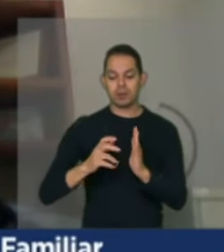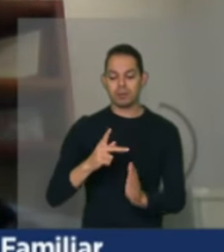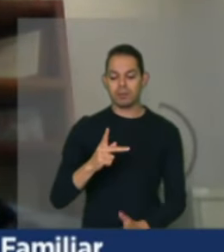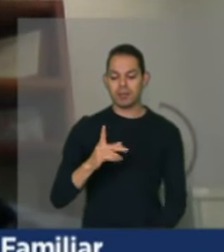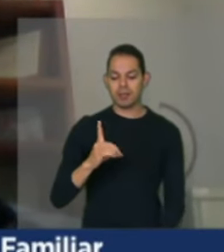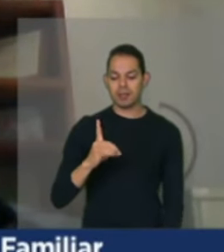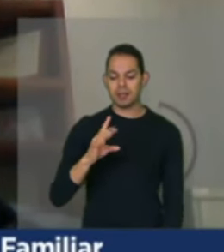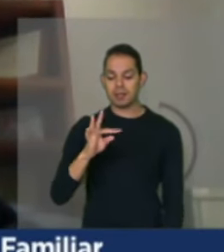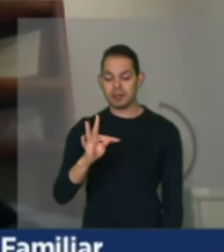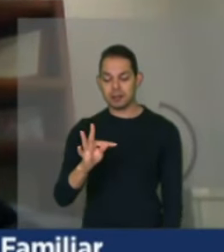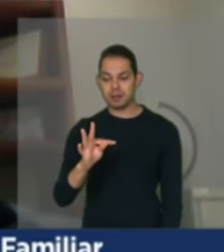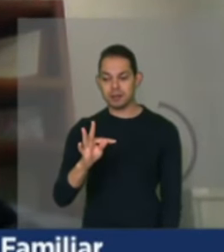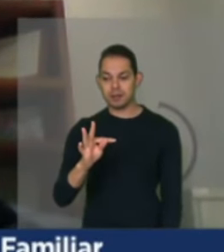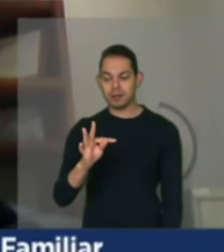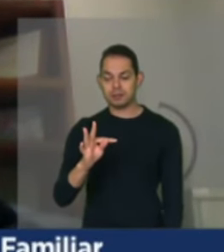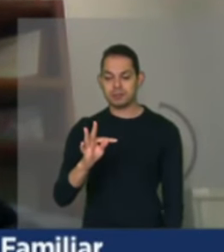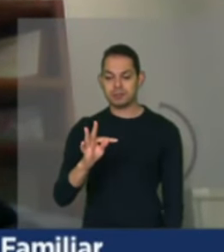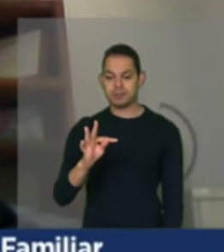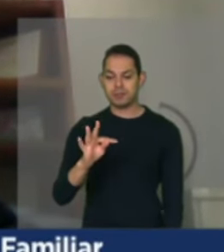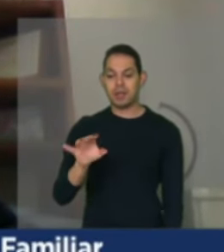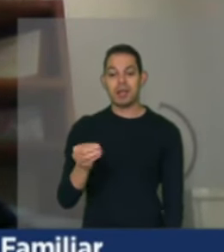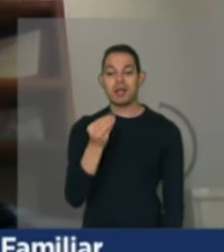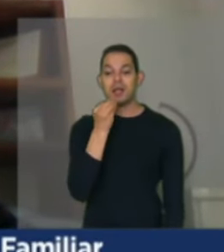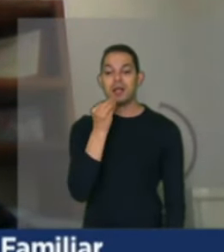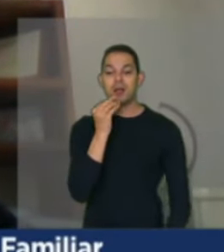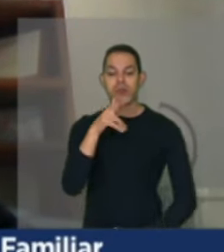a oportunidade de poder estar